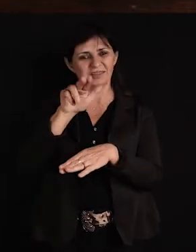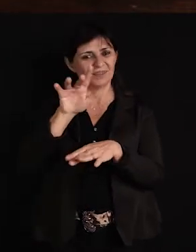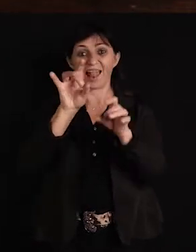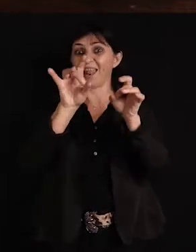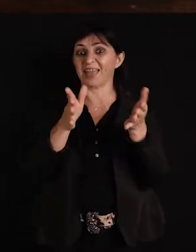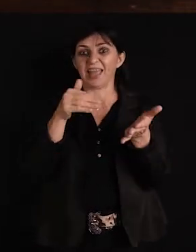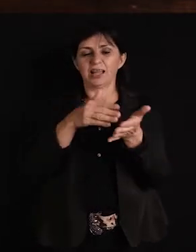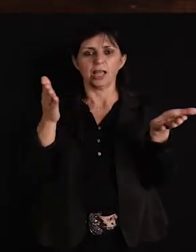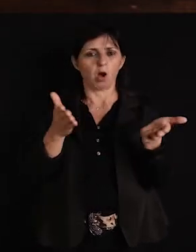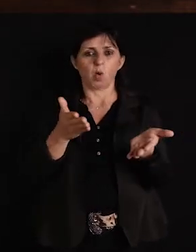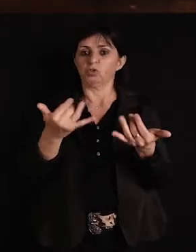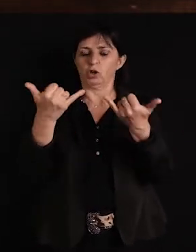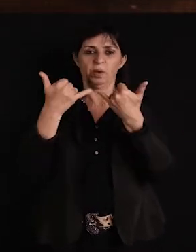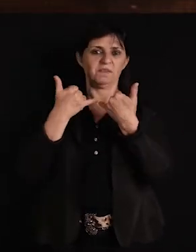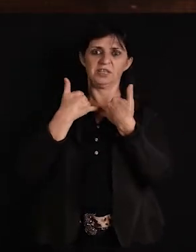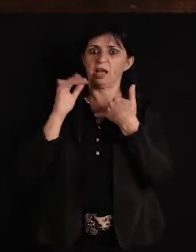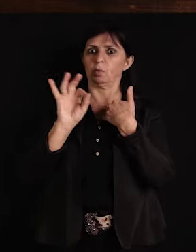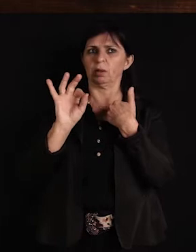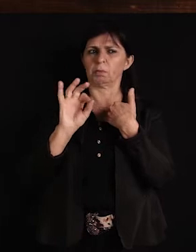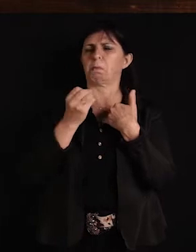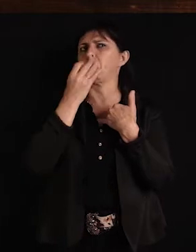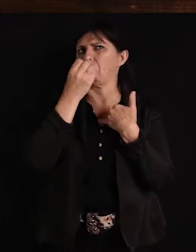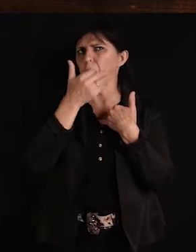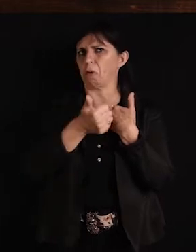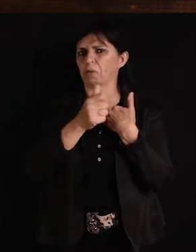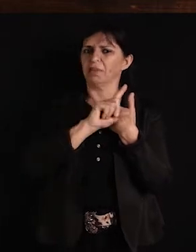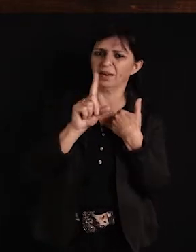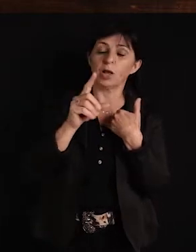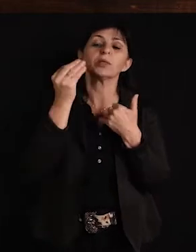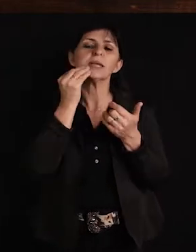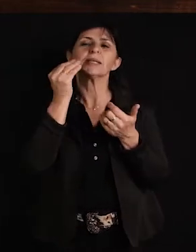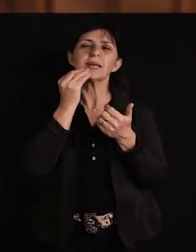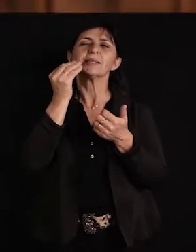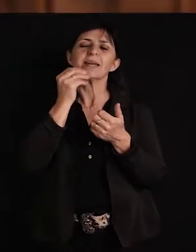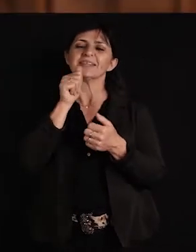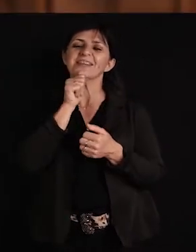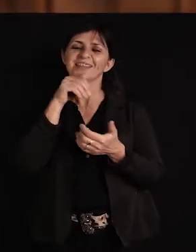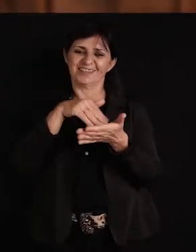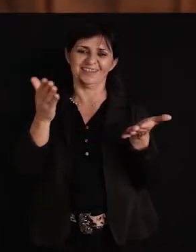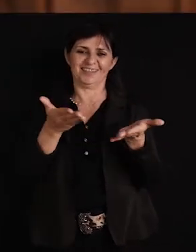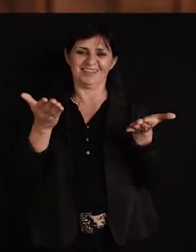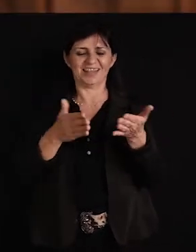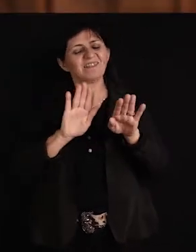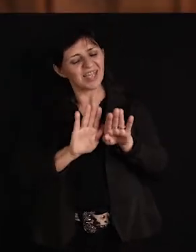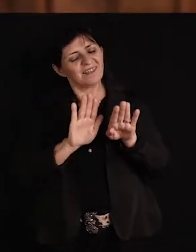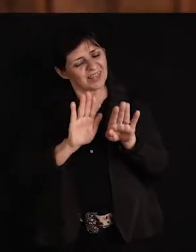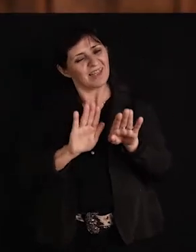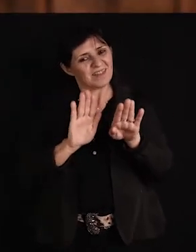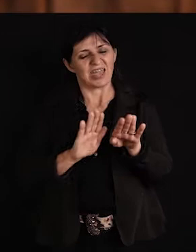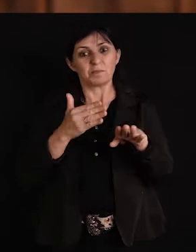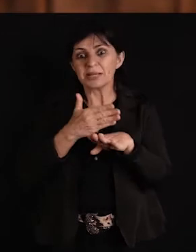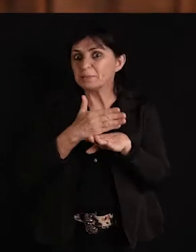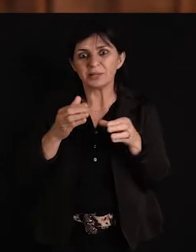hoje não me disseram, não, está bom, fiquei, fui ficando, ficando e fiquei. Então, no começo, eu